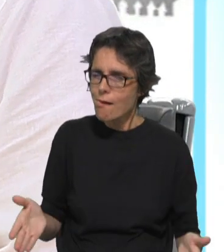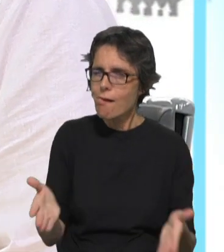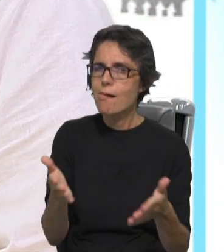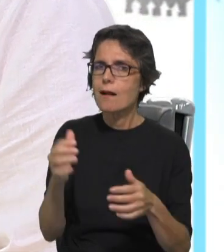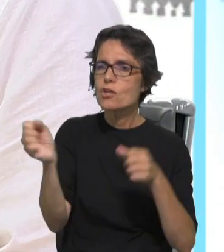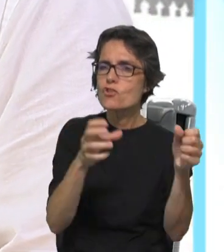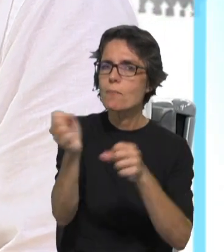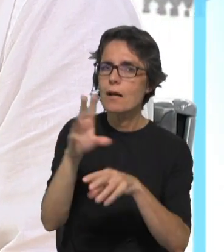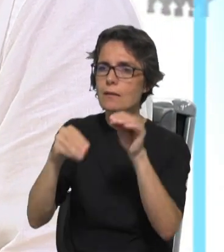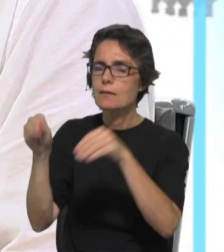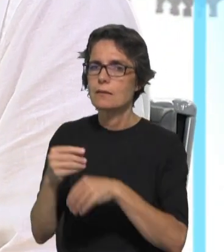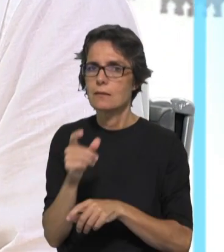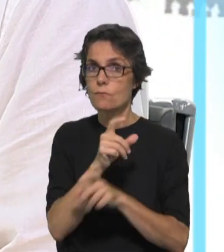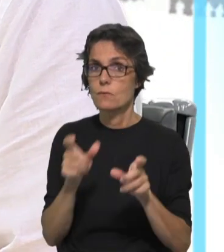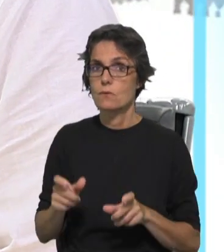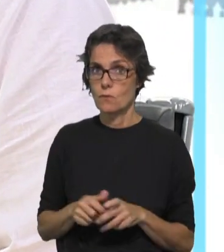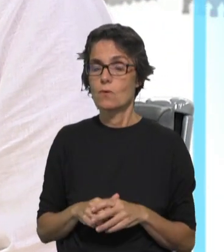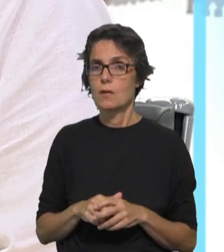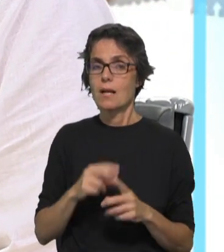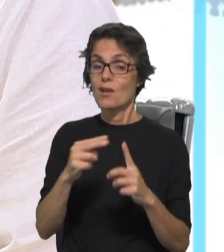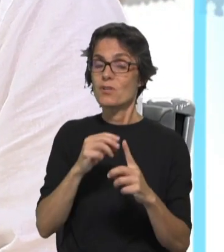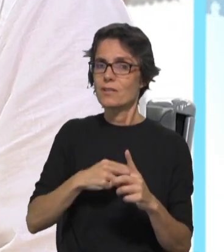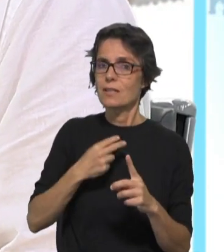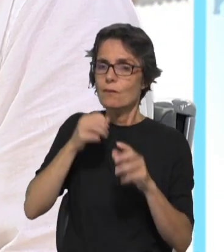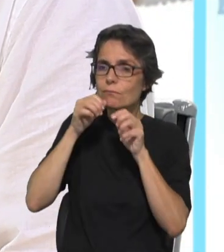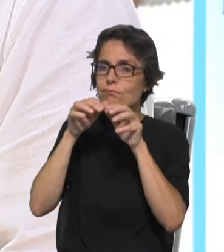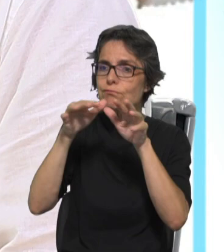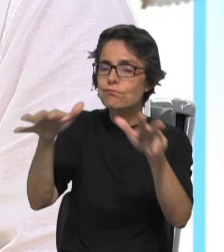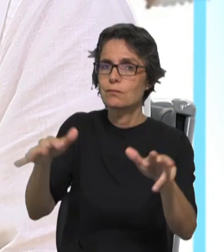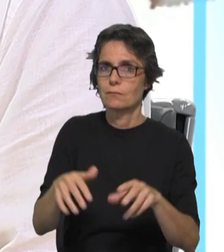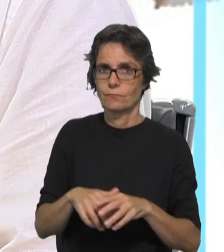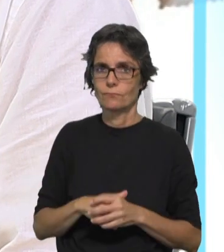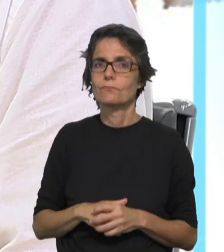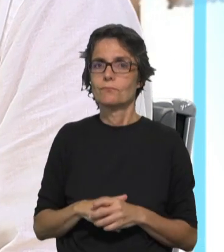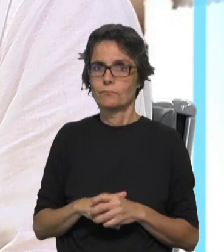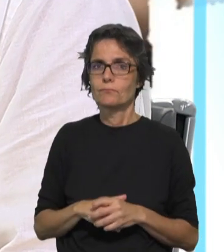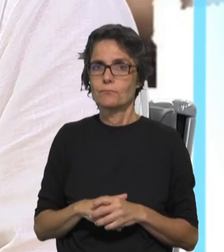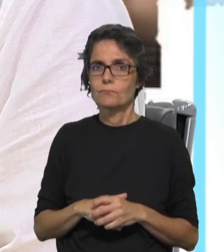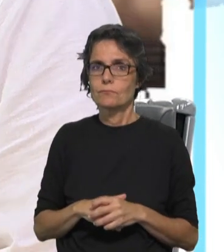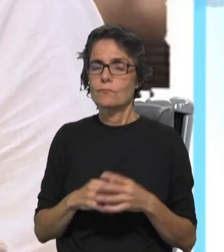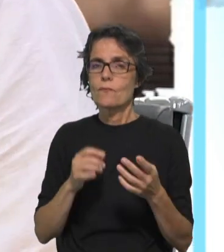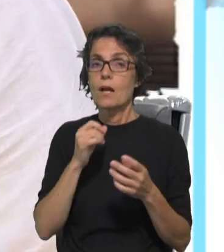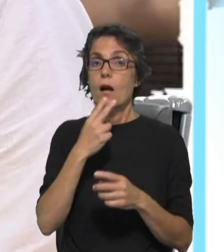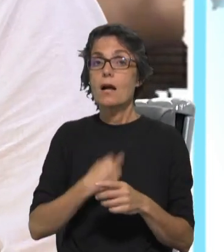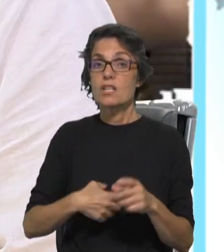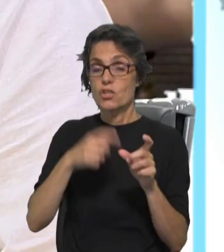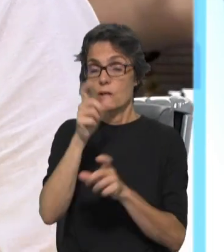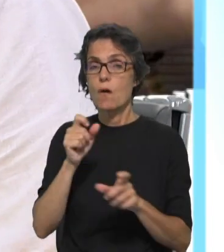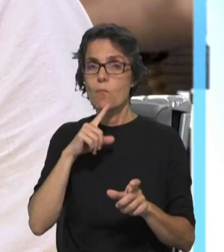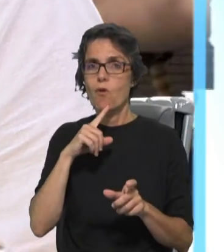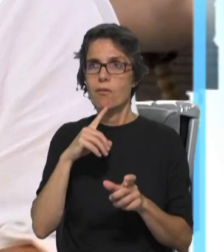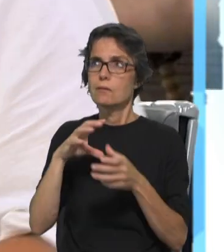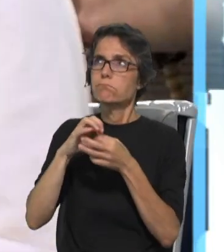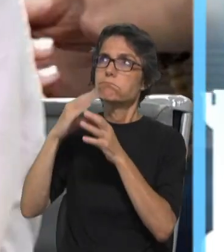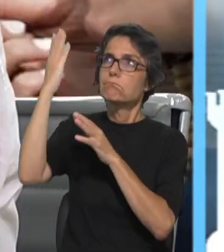este outro olhar, que lhe pode dar, outra dimensão e outro horizonte de ser também algo que Deus quer, que Deus